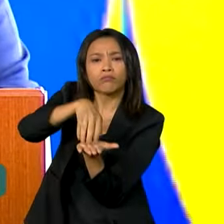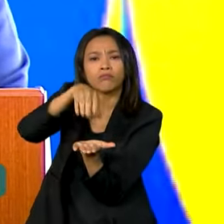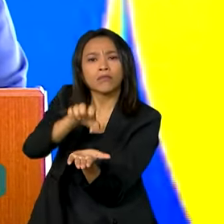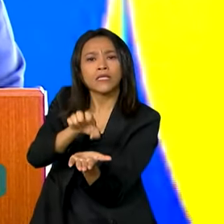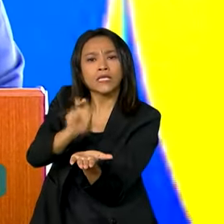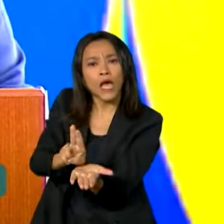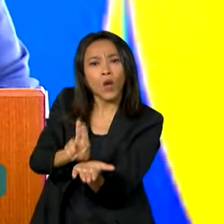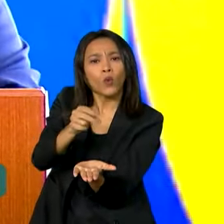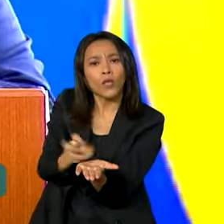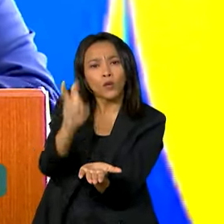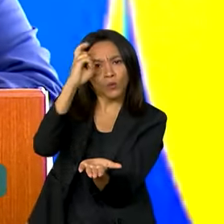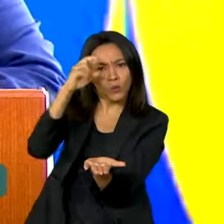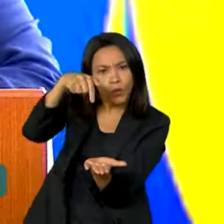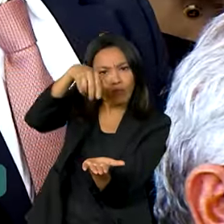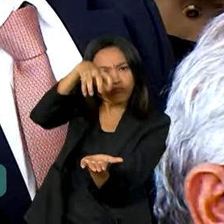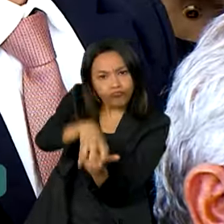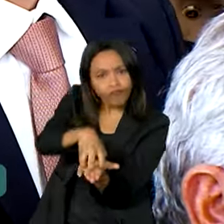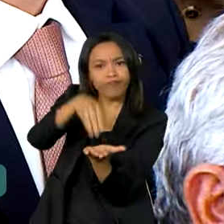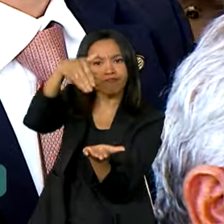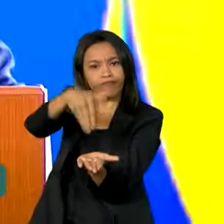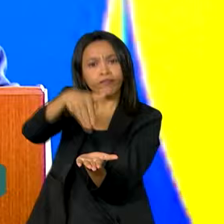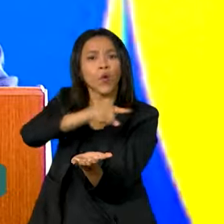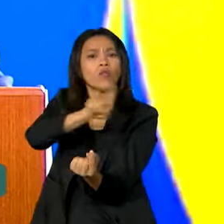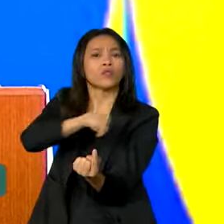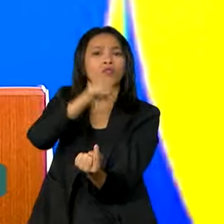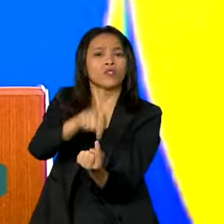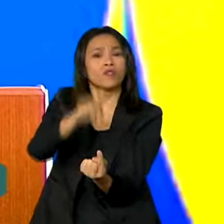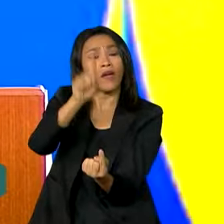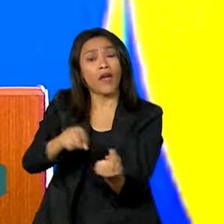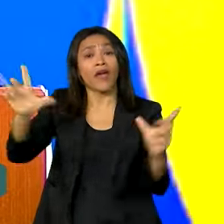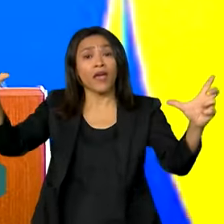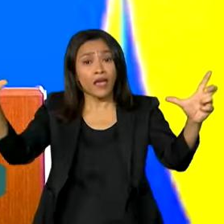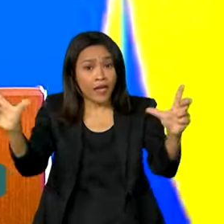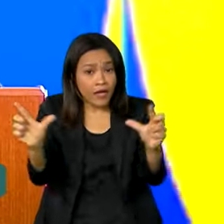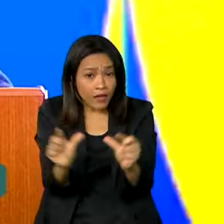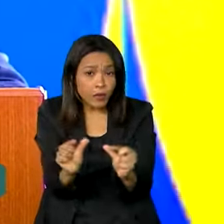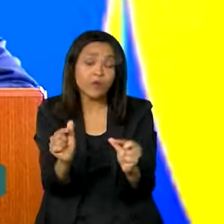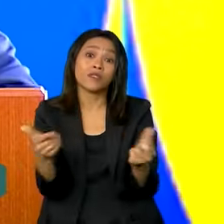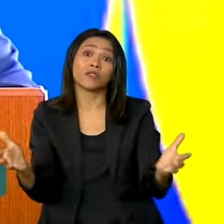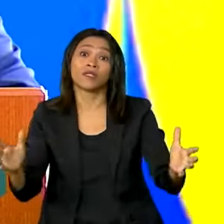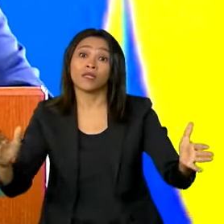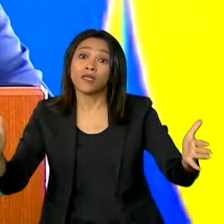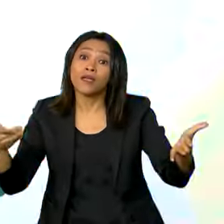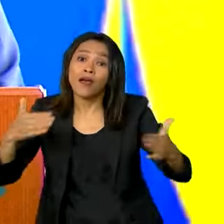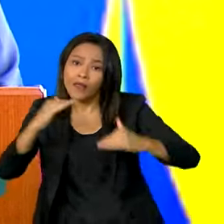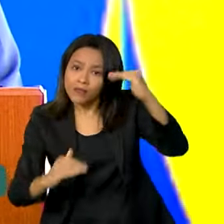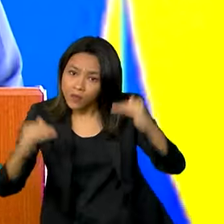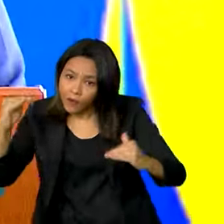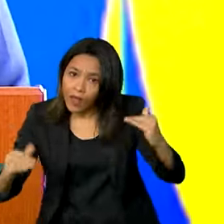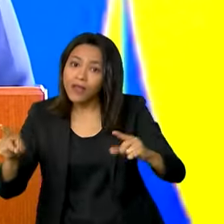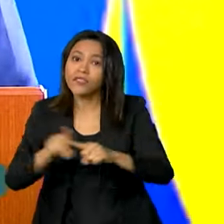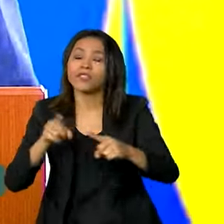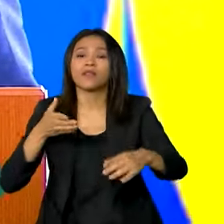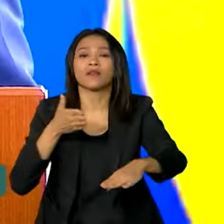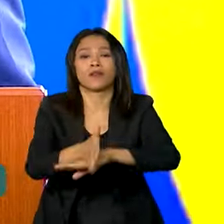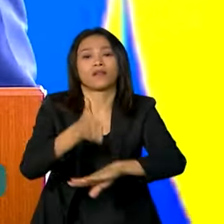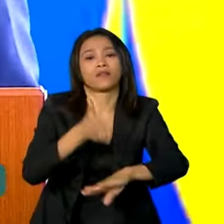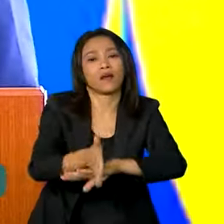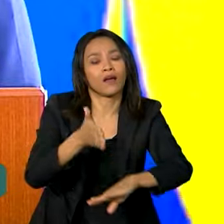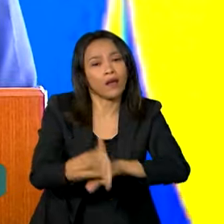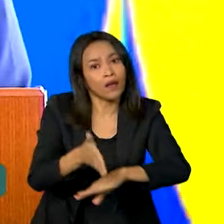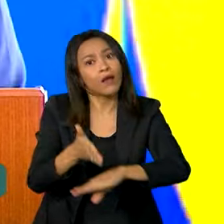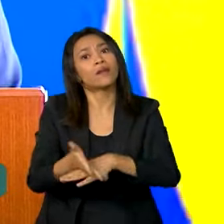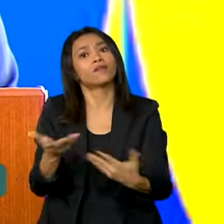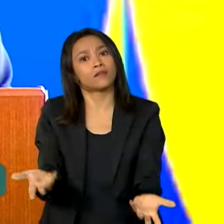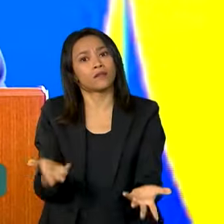modular, que tem como seu objetivo diminuir a desigualdade e o acesso aos serviços. Existe possibilidade de ser uma